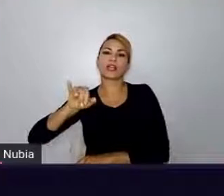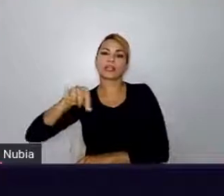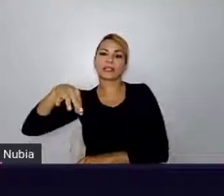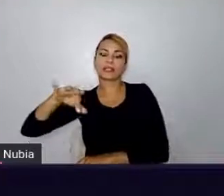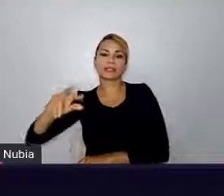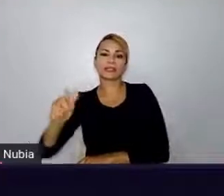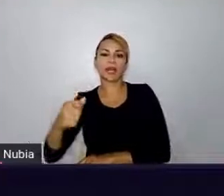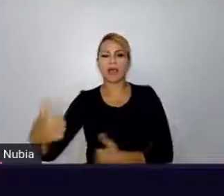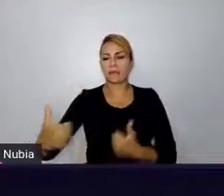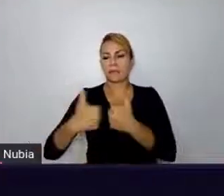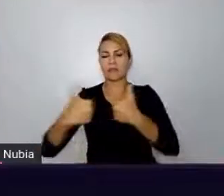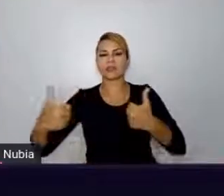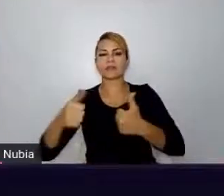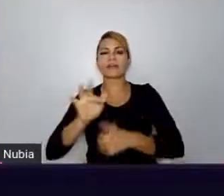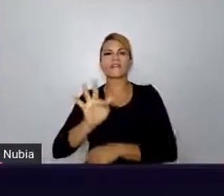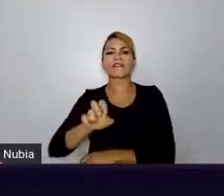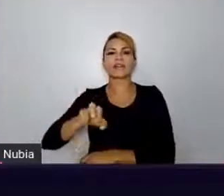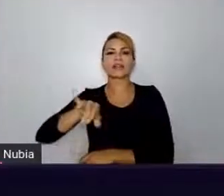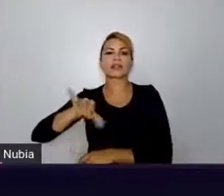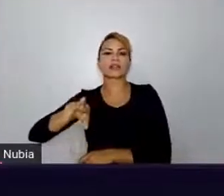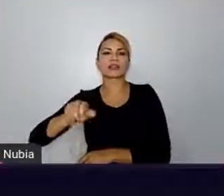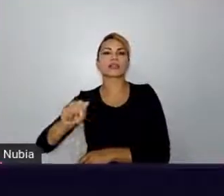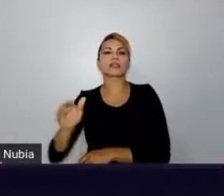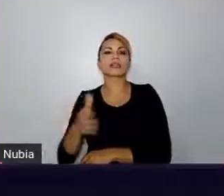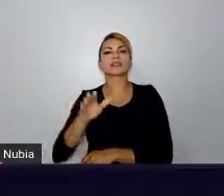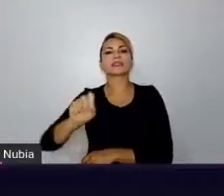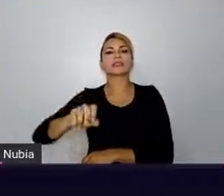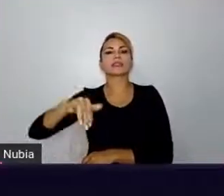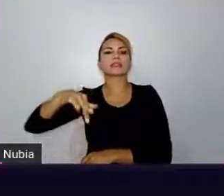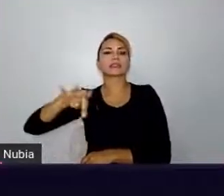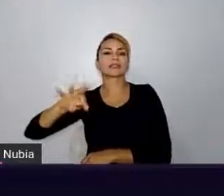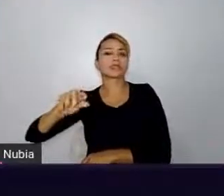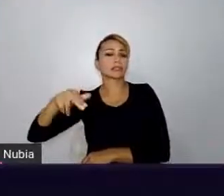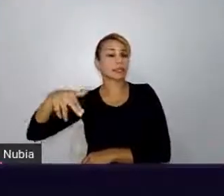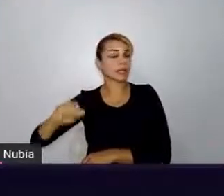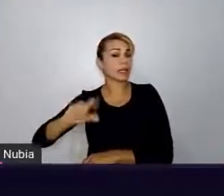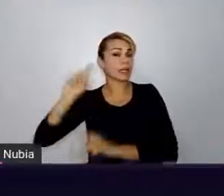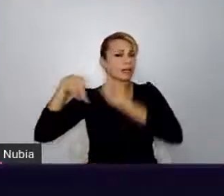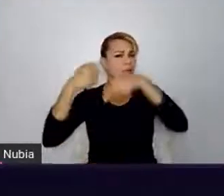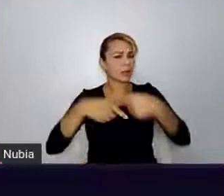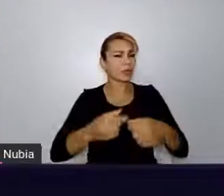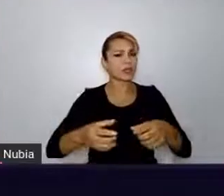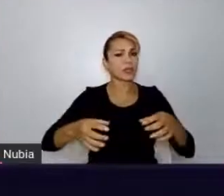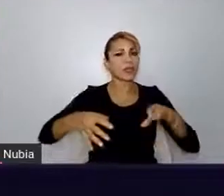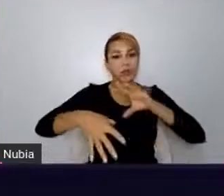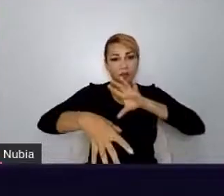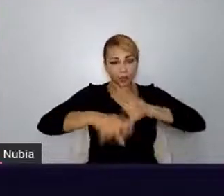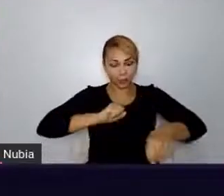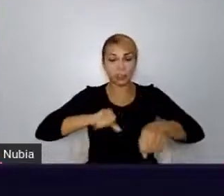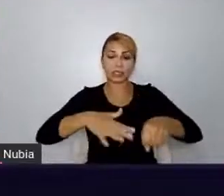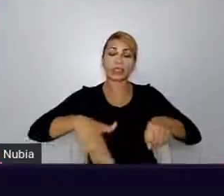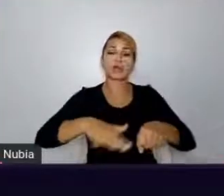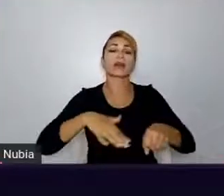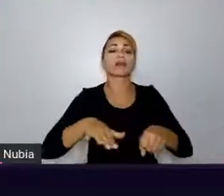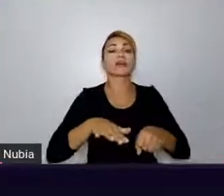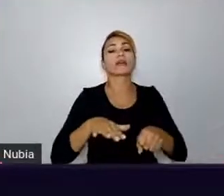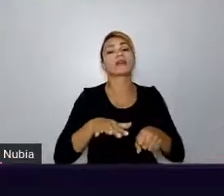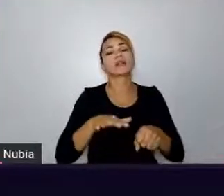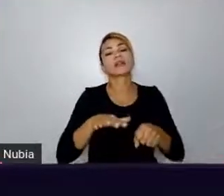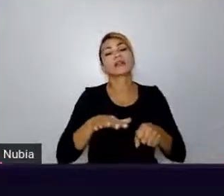E lá eu me formei em análise de sistemas. Mas até aí, só tinha trabalhado profissionalmente na área de qualidade de software, né?